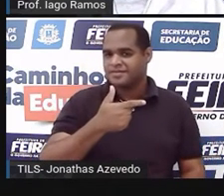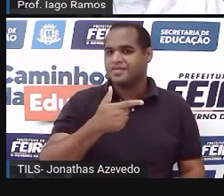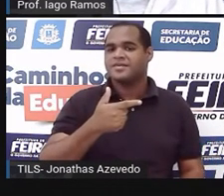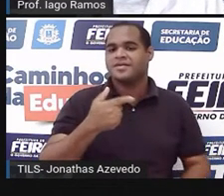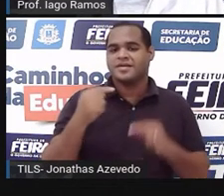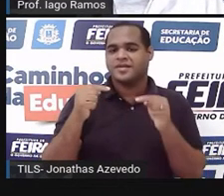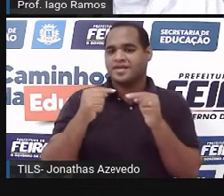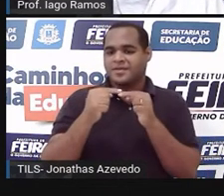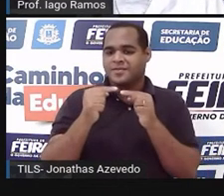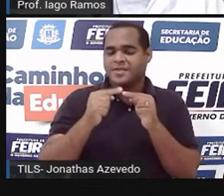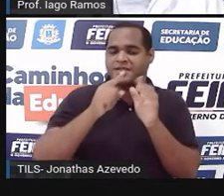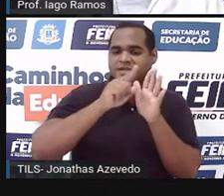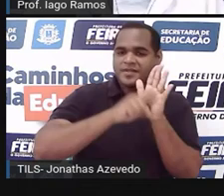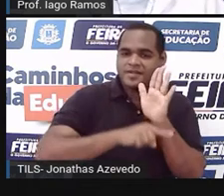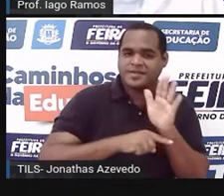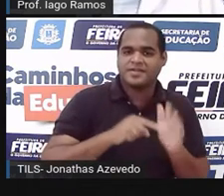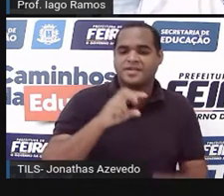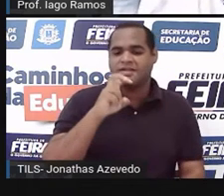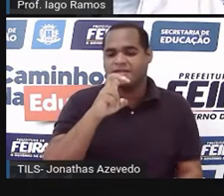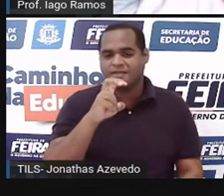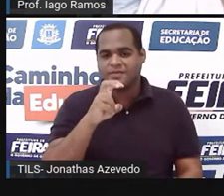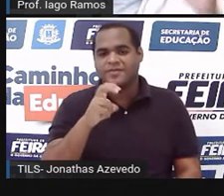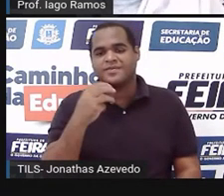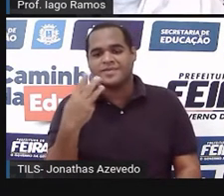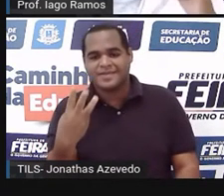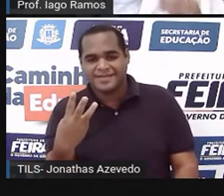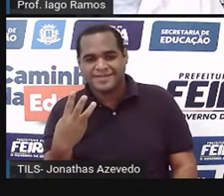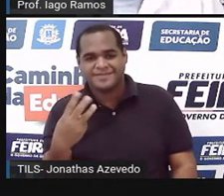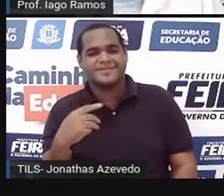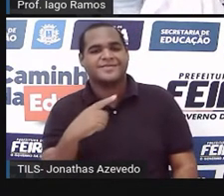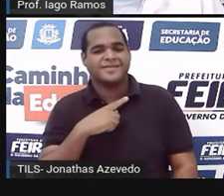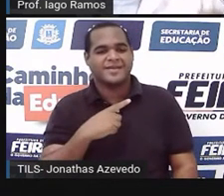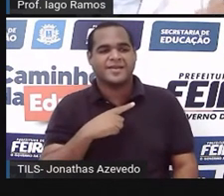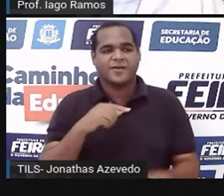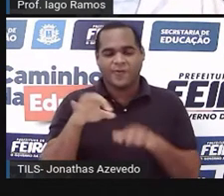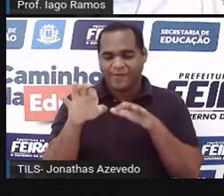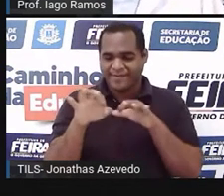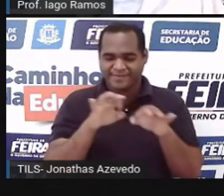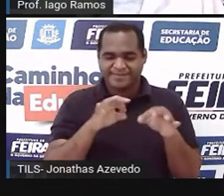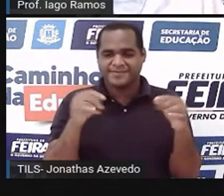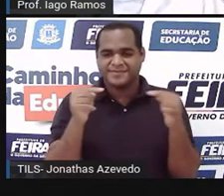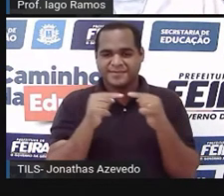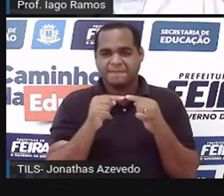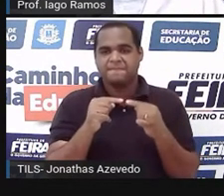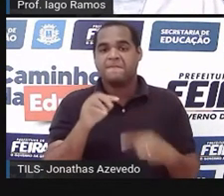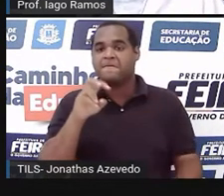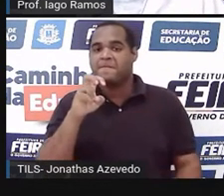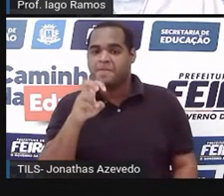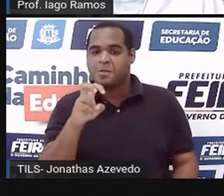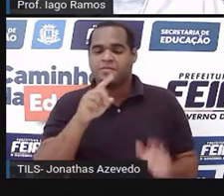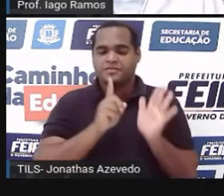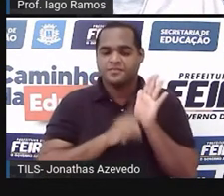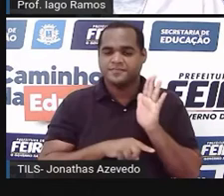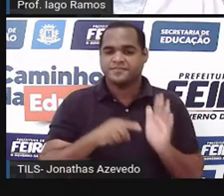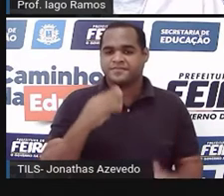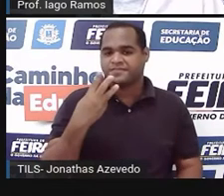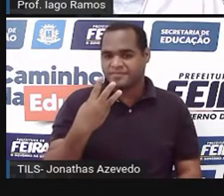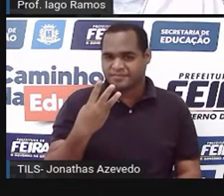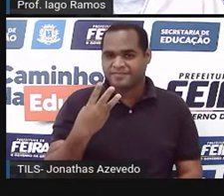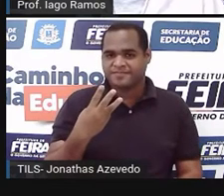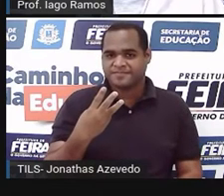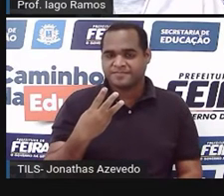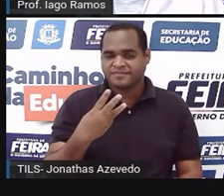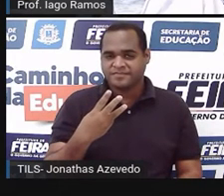que a subtração entre 5 e 3. nessa ordem. 5 menos 3, tá bom?